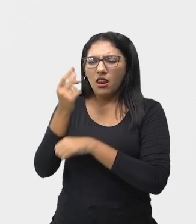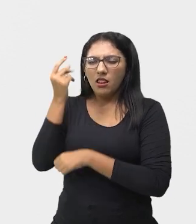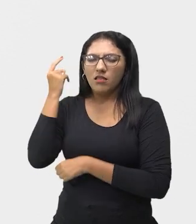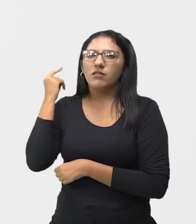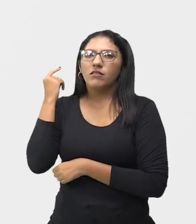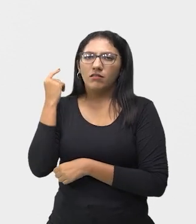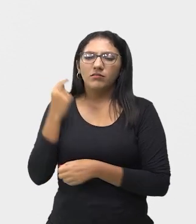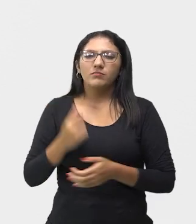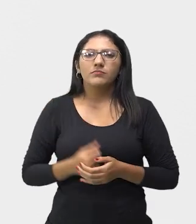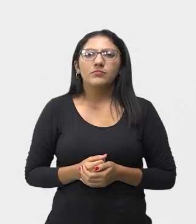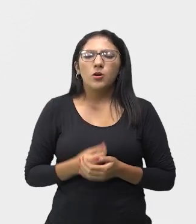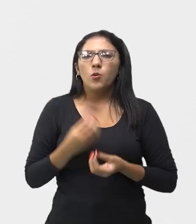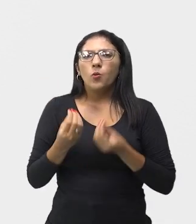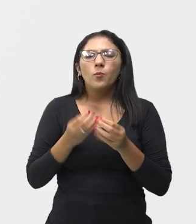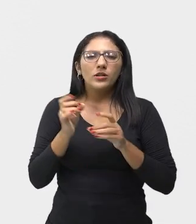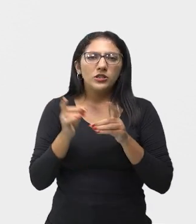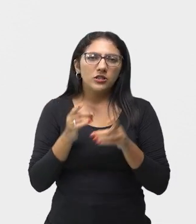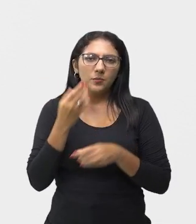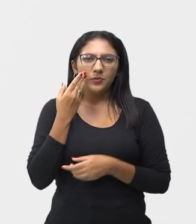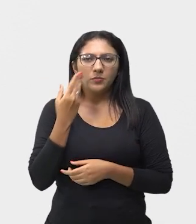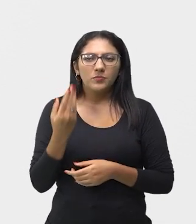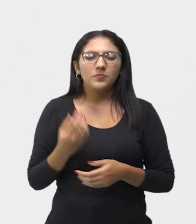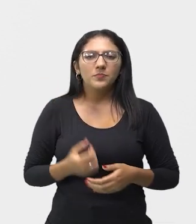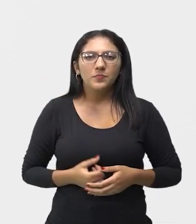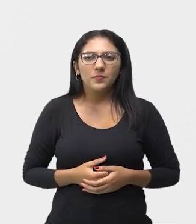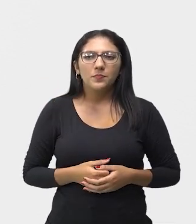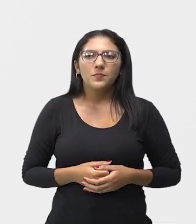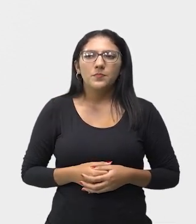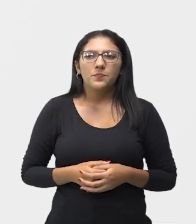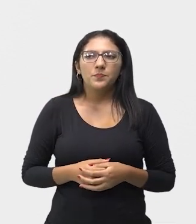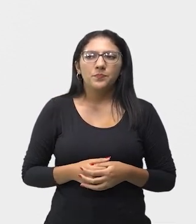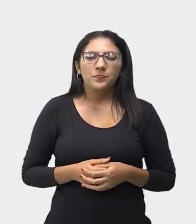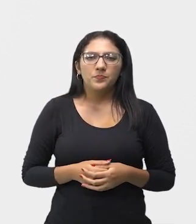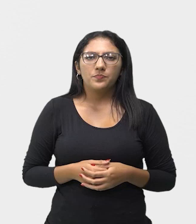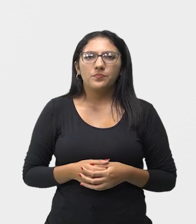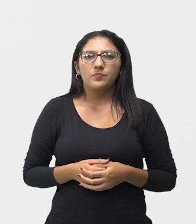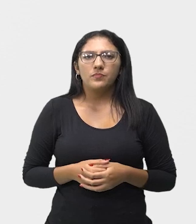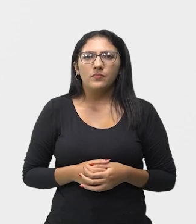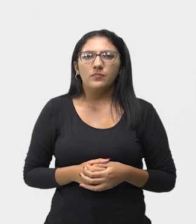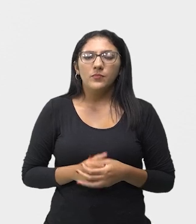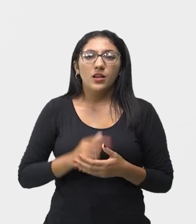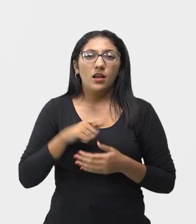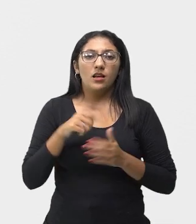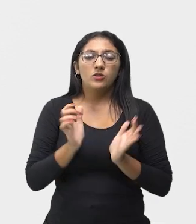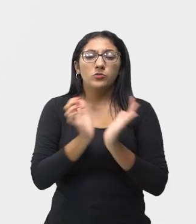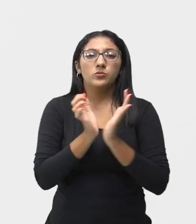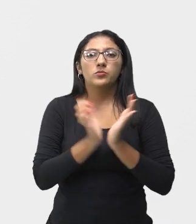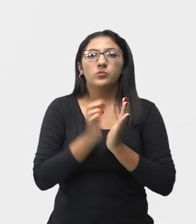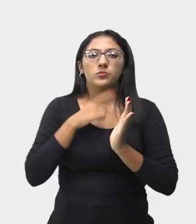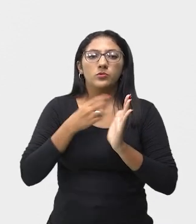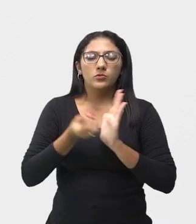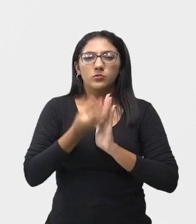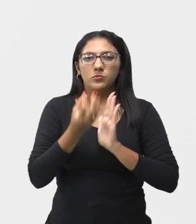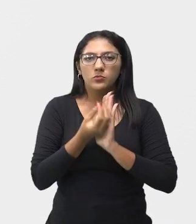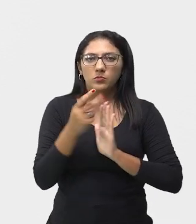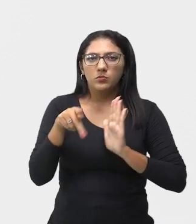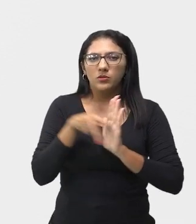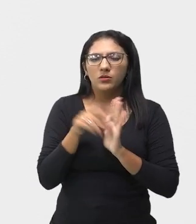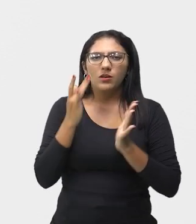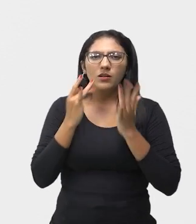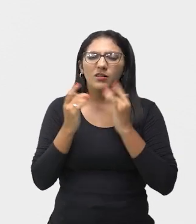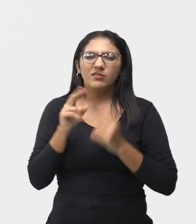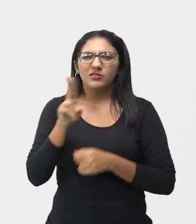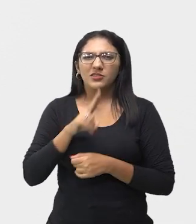ele faz a seguinte dinâmica. Vamos ver como é que é. Bem, esse grupo, ele criou um espetáculo unindo